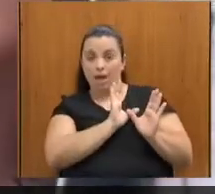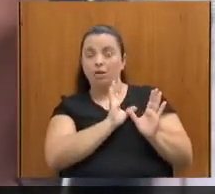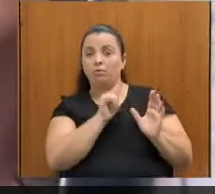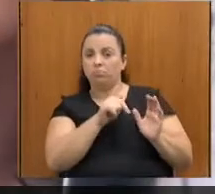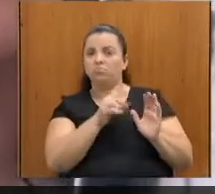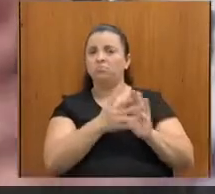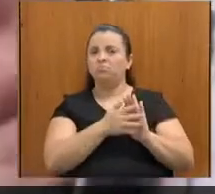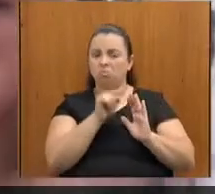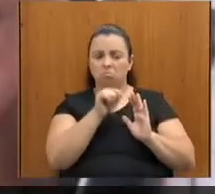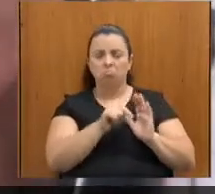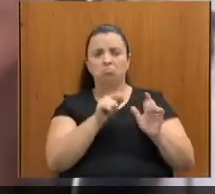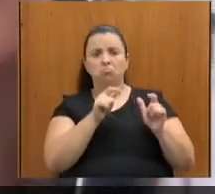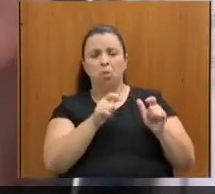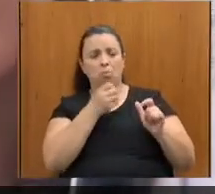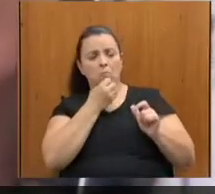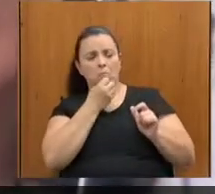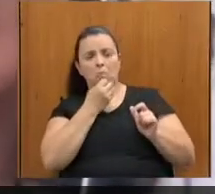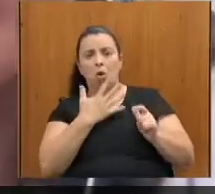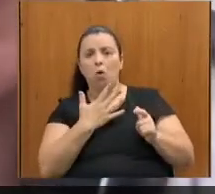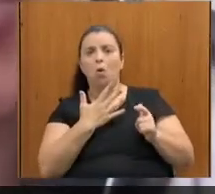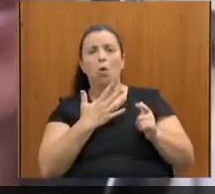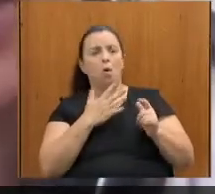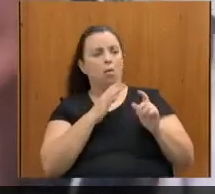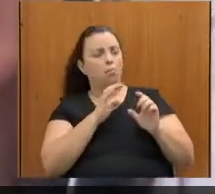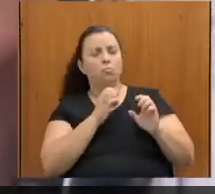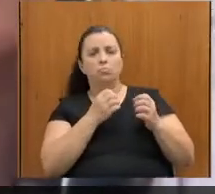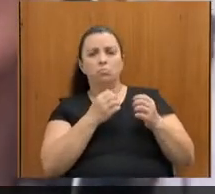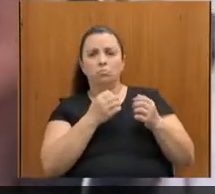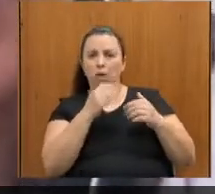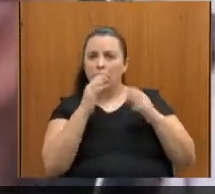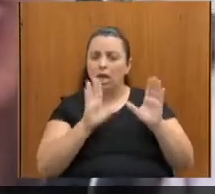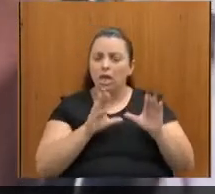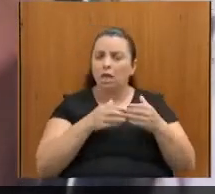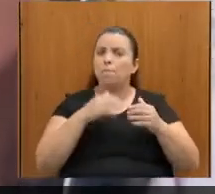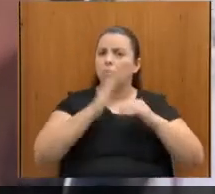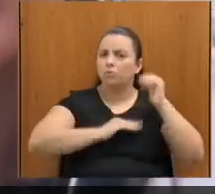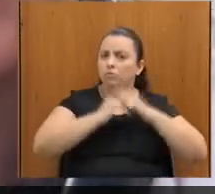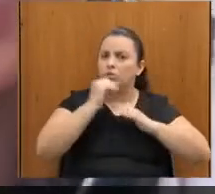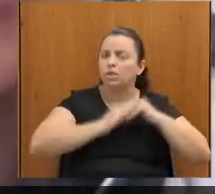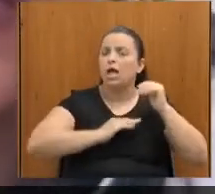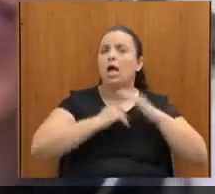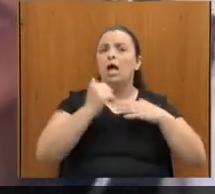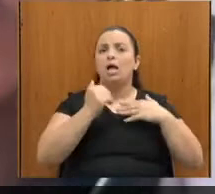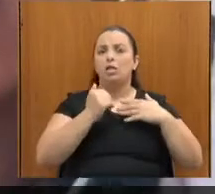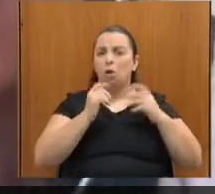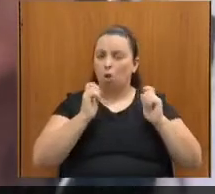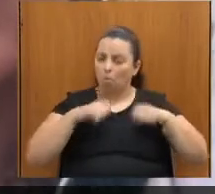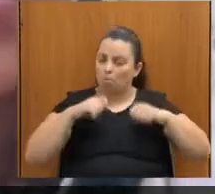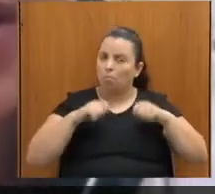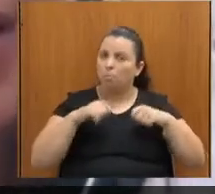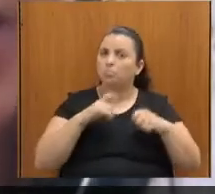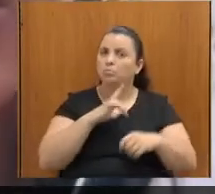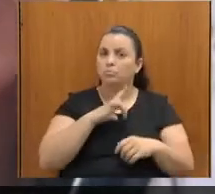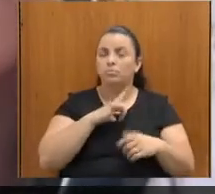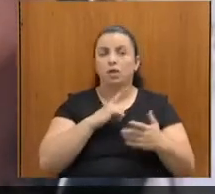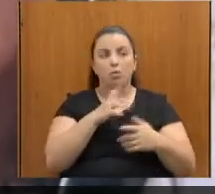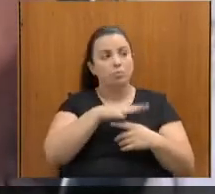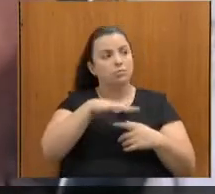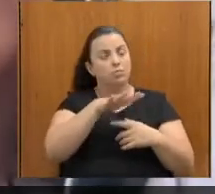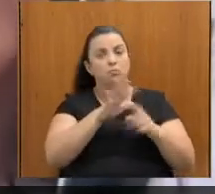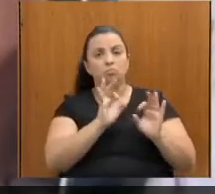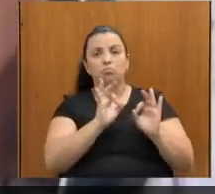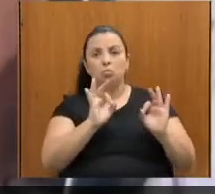montada, com uma equipe muito profissionalizada, muito comprometida, um espaço físico excelente,